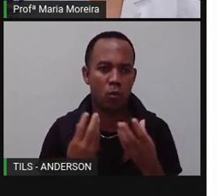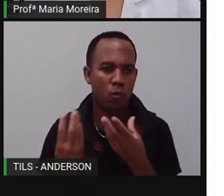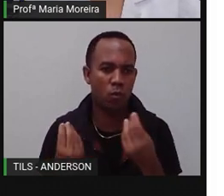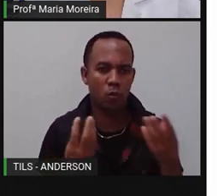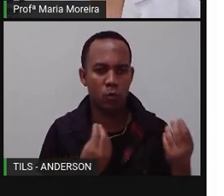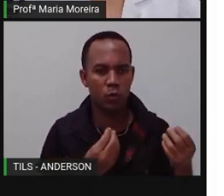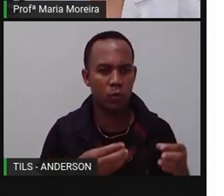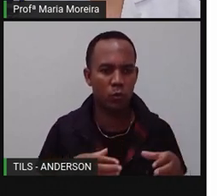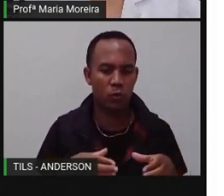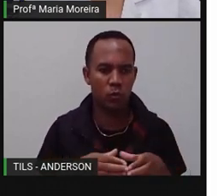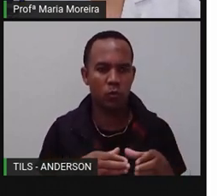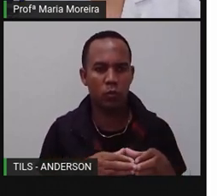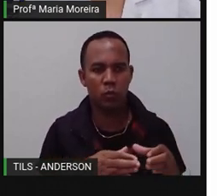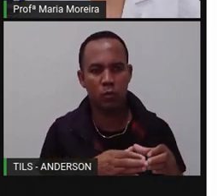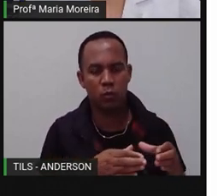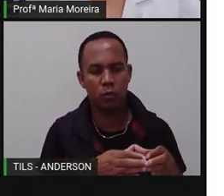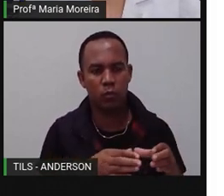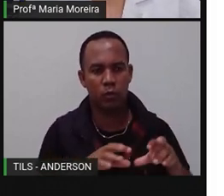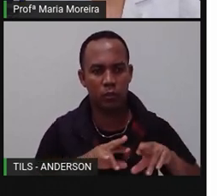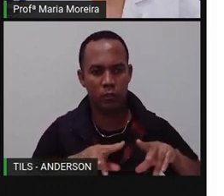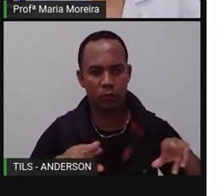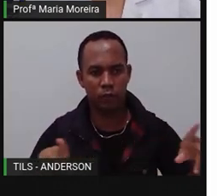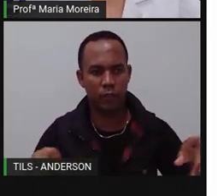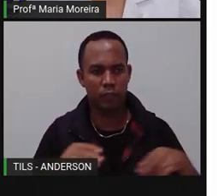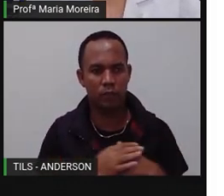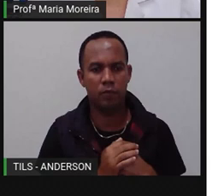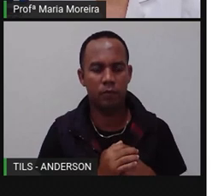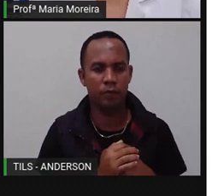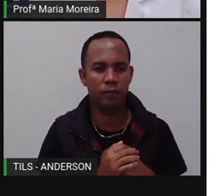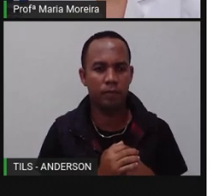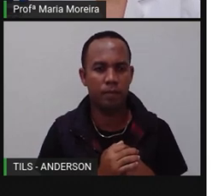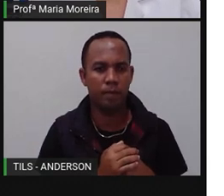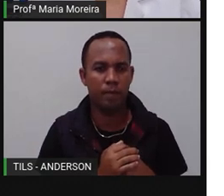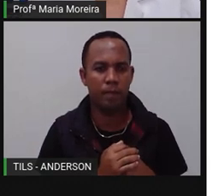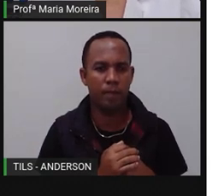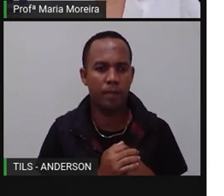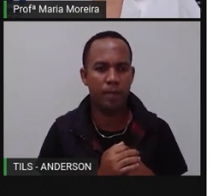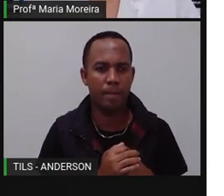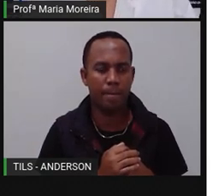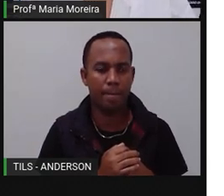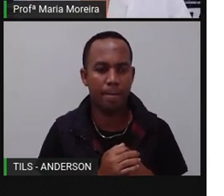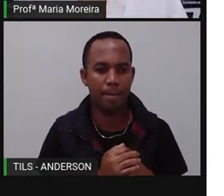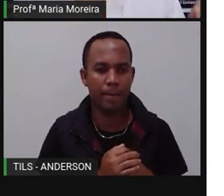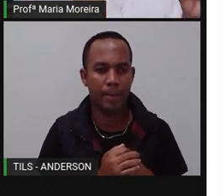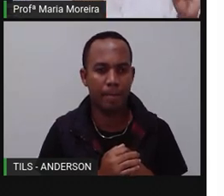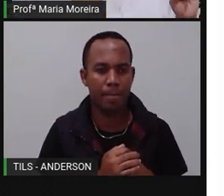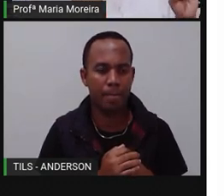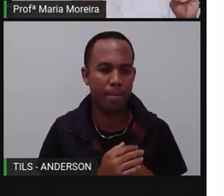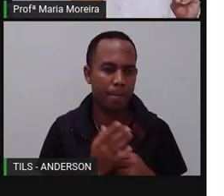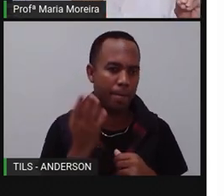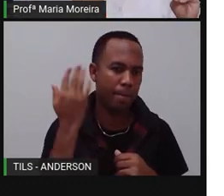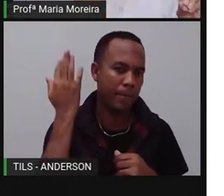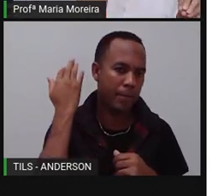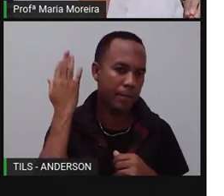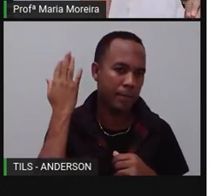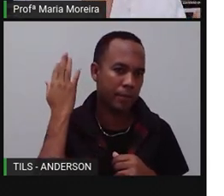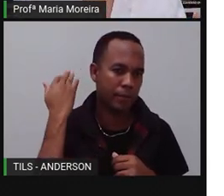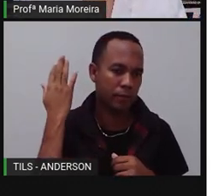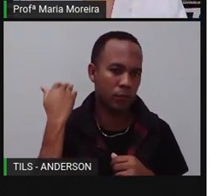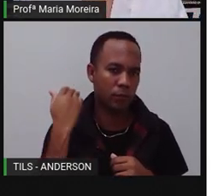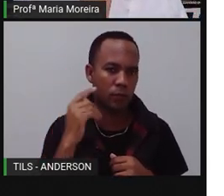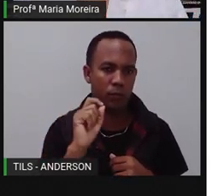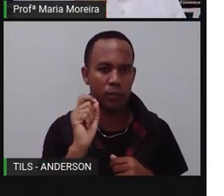Para os grupos humanos que nessa área ainda não praticavam o quê? A agricultura. Então, na época do, no período